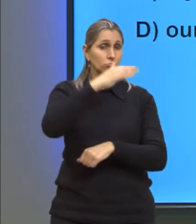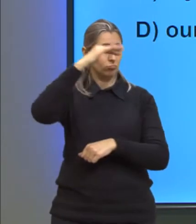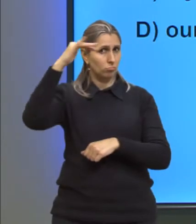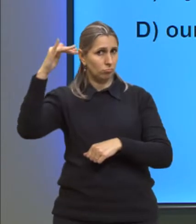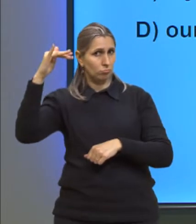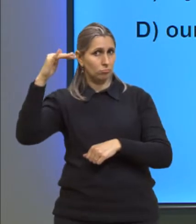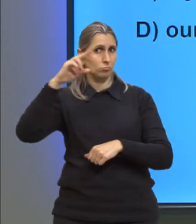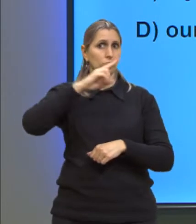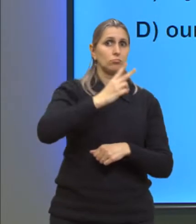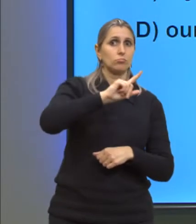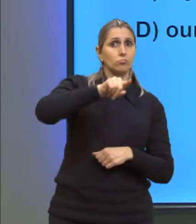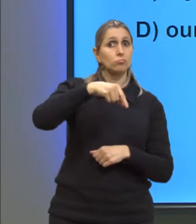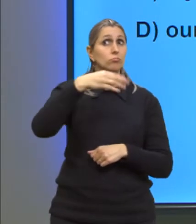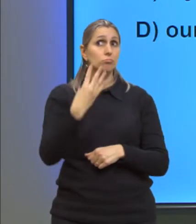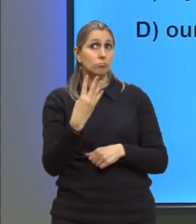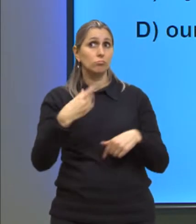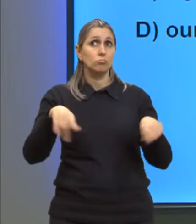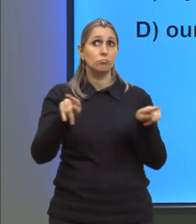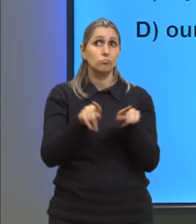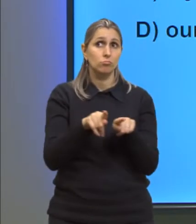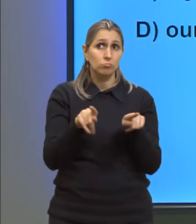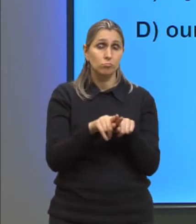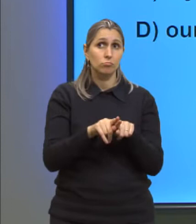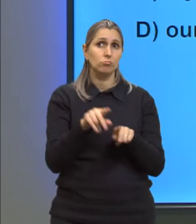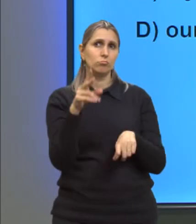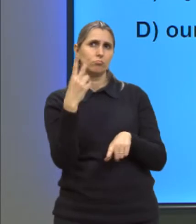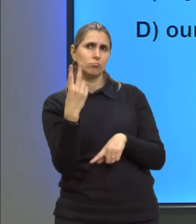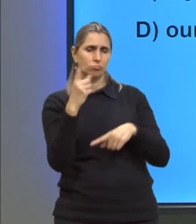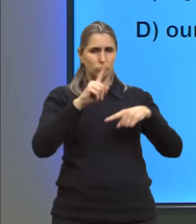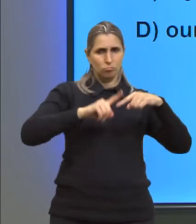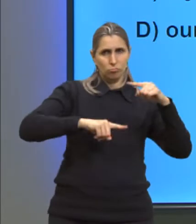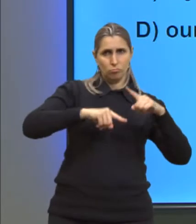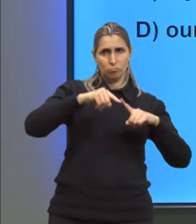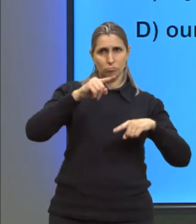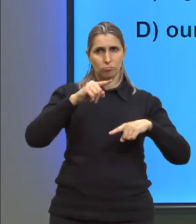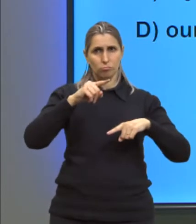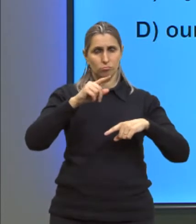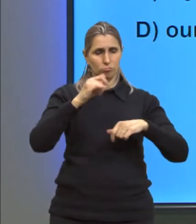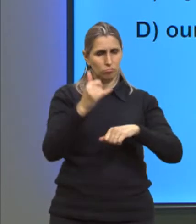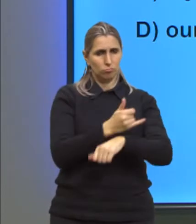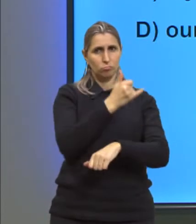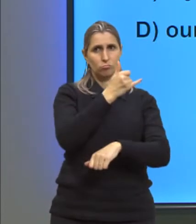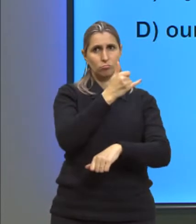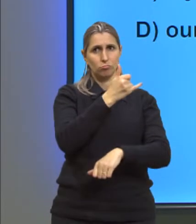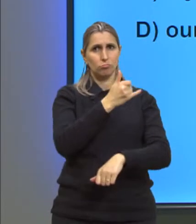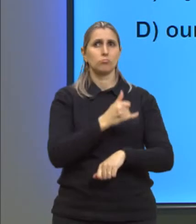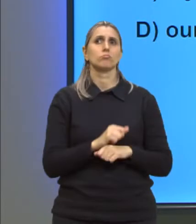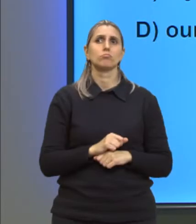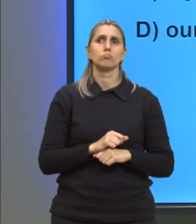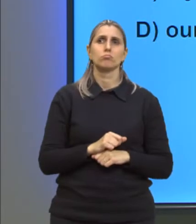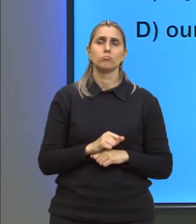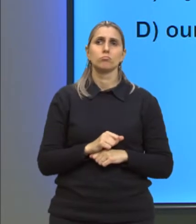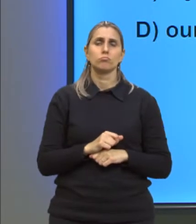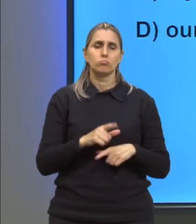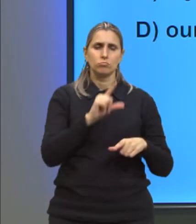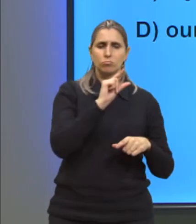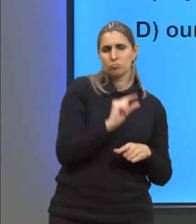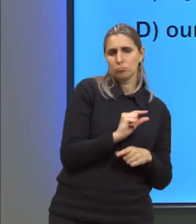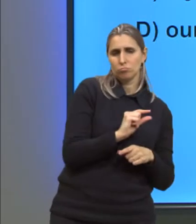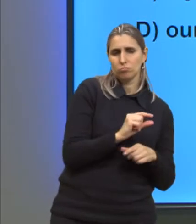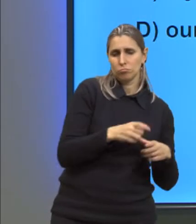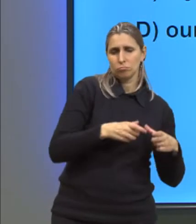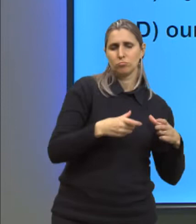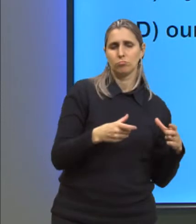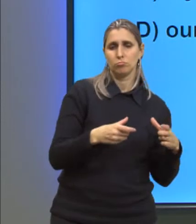2,4. Então, os dois materiais devem ser o menor coeficiente de